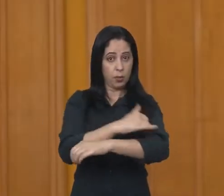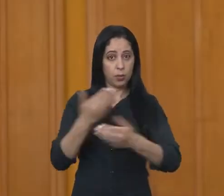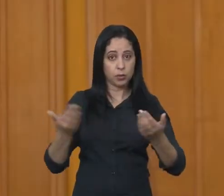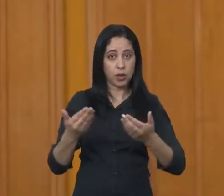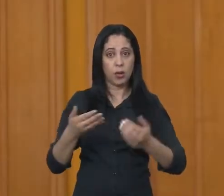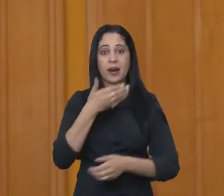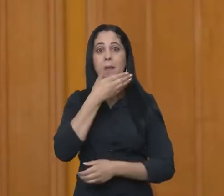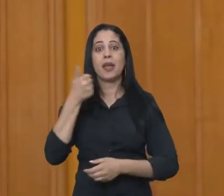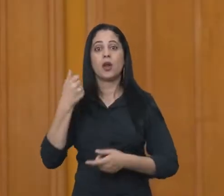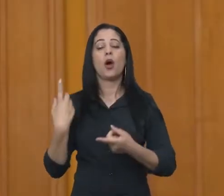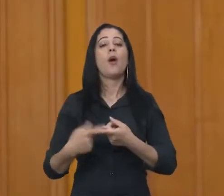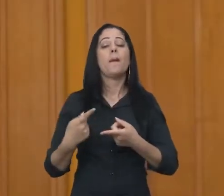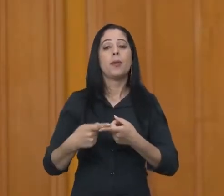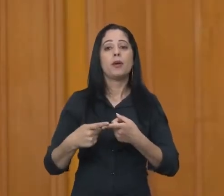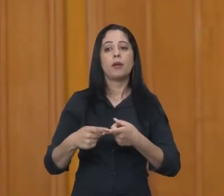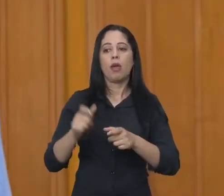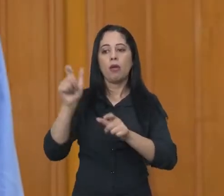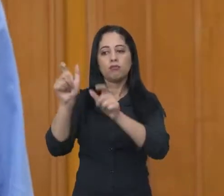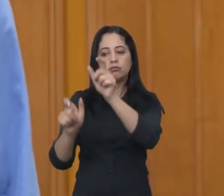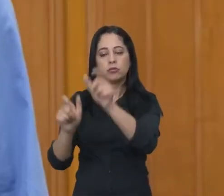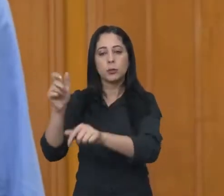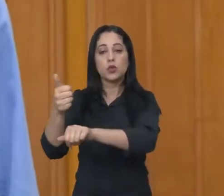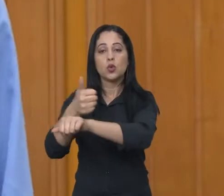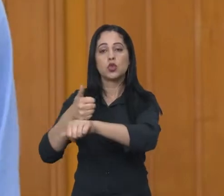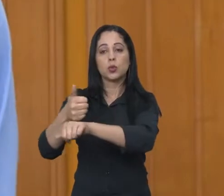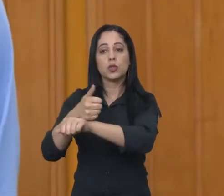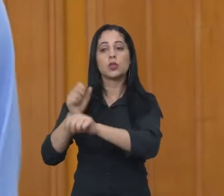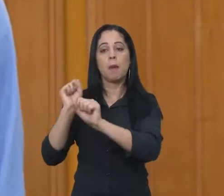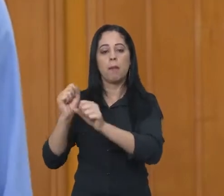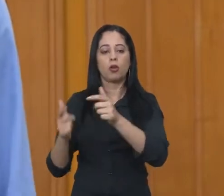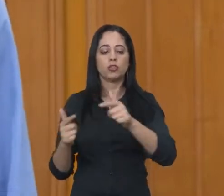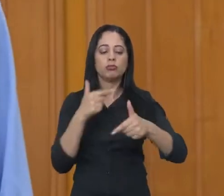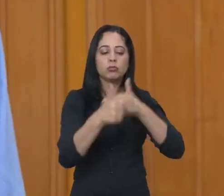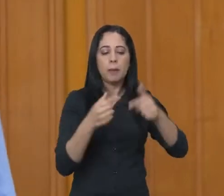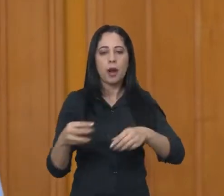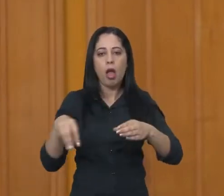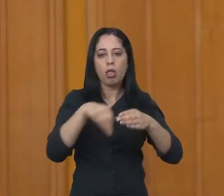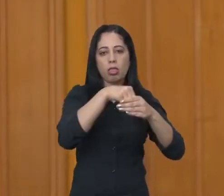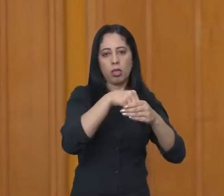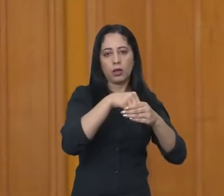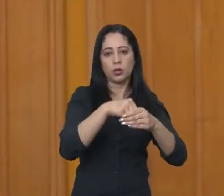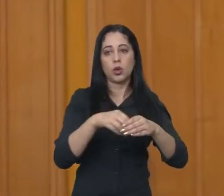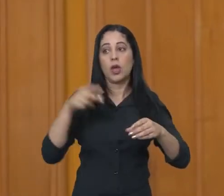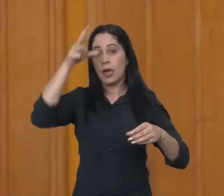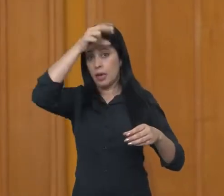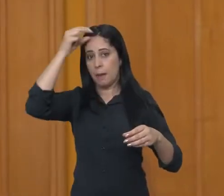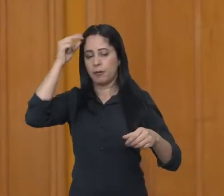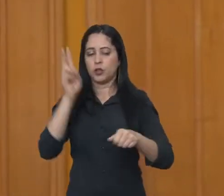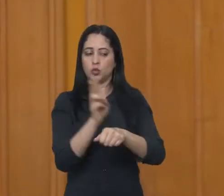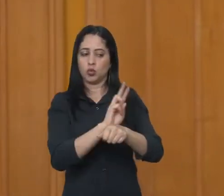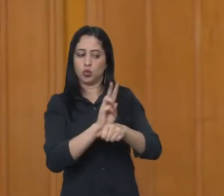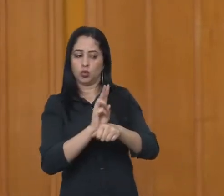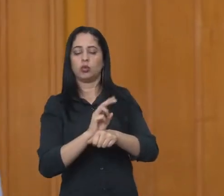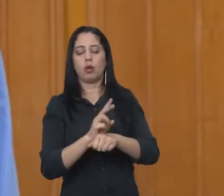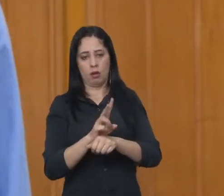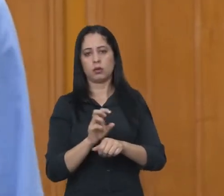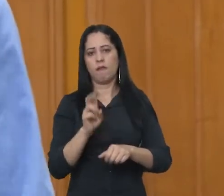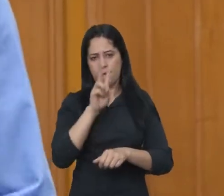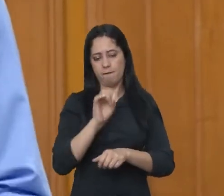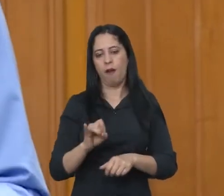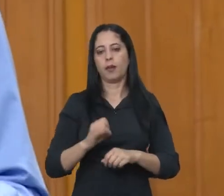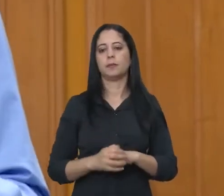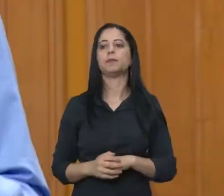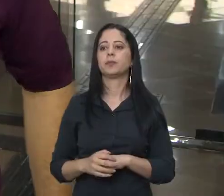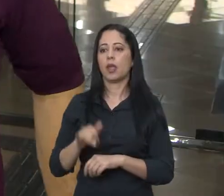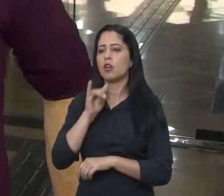afirma que a concessão abre espaço para novas áreas de qualificação e que o Poder Legislativo vai fiscalizar o funcionamento da